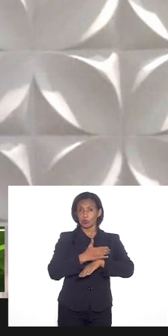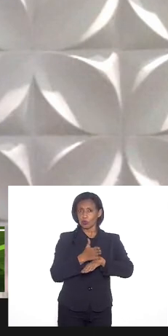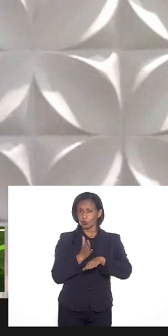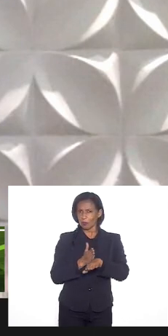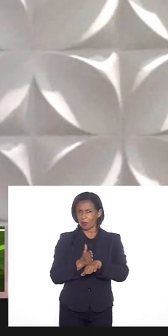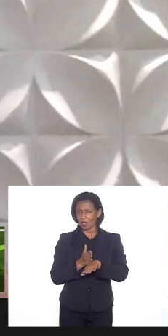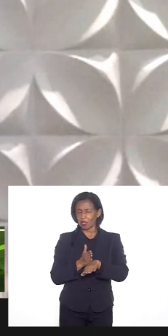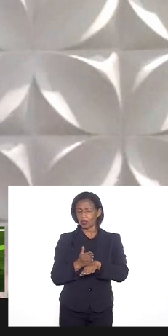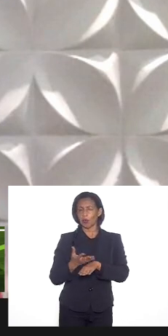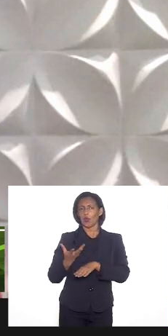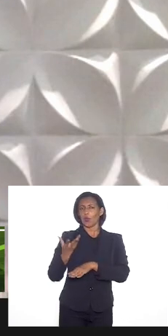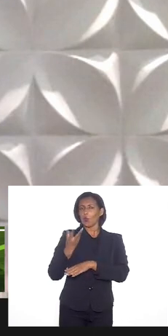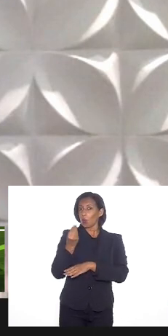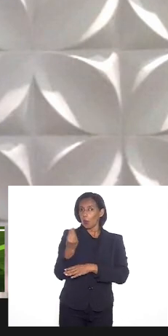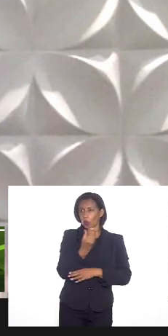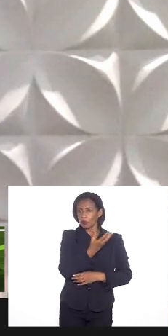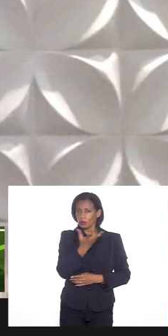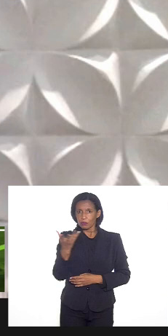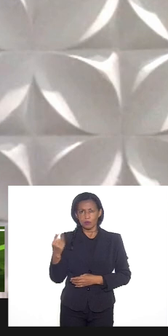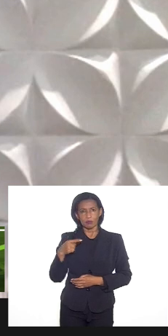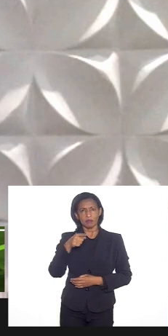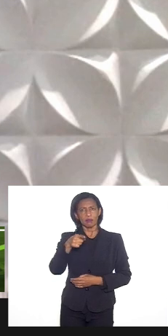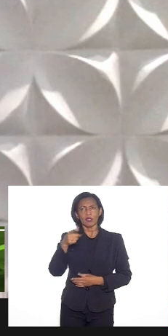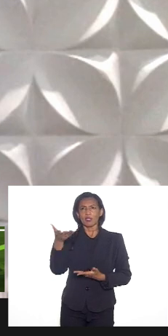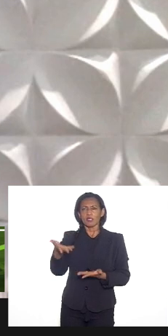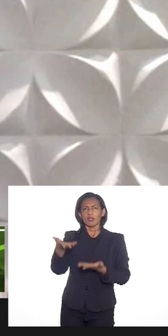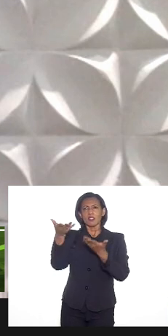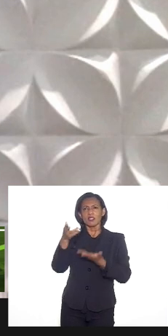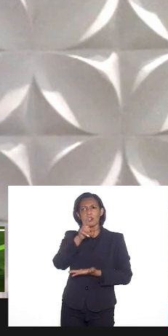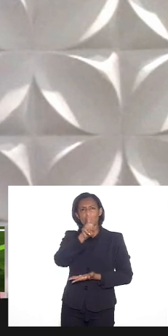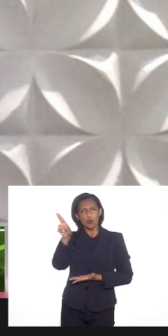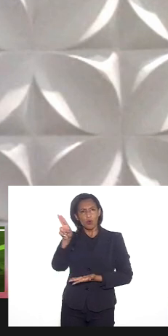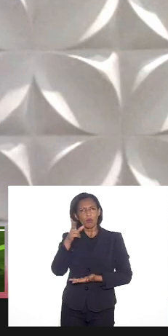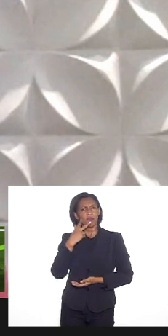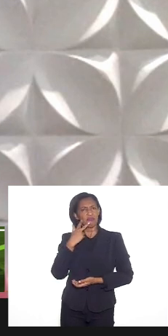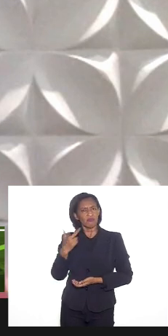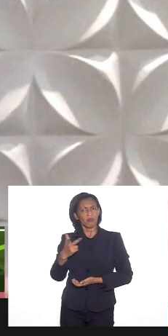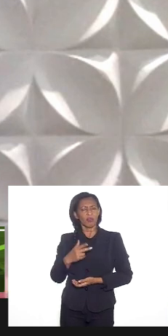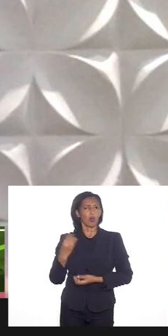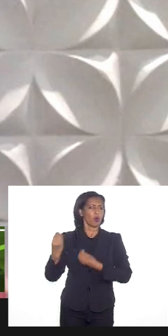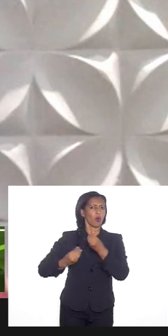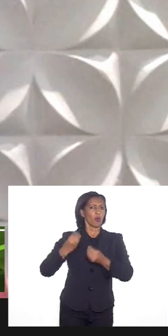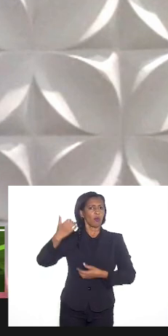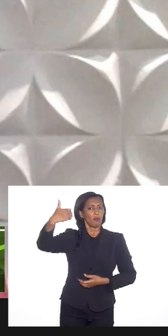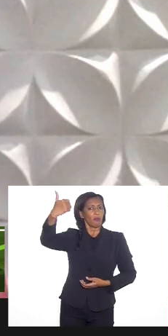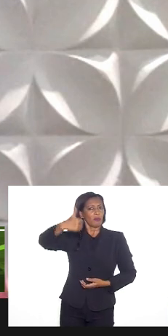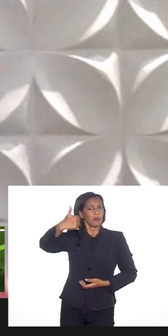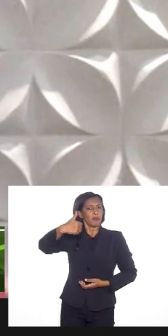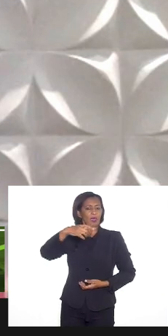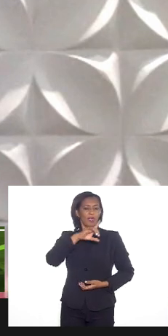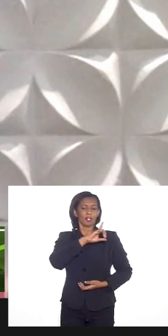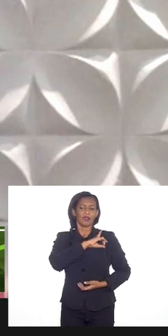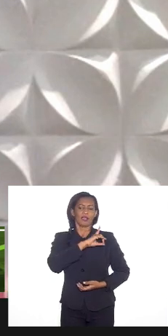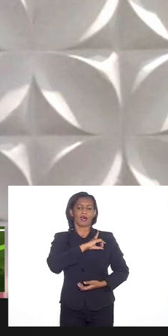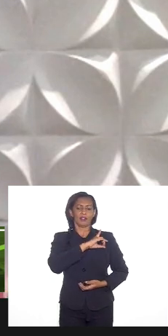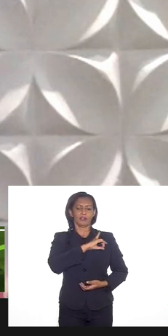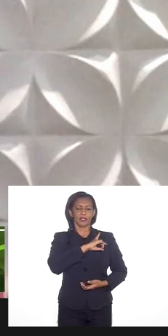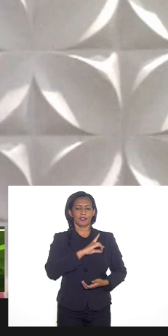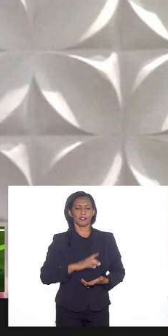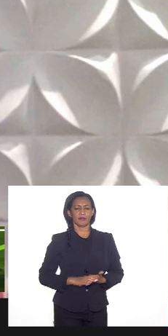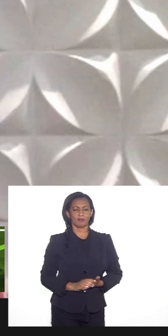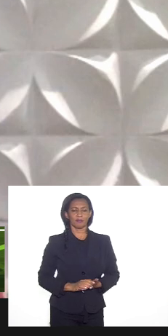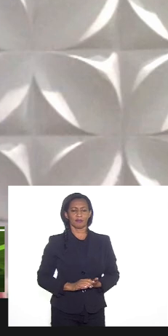muitos de nós, vossa excelência foi citado como o primeiro delegado titular,